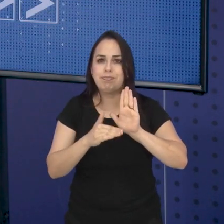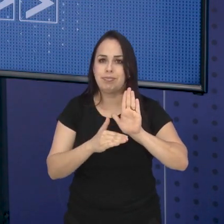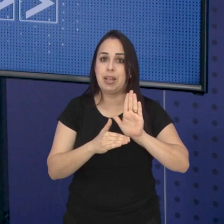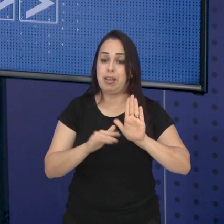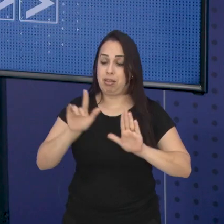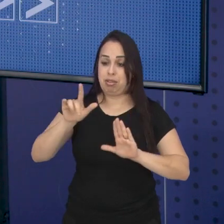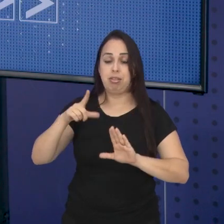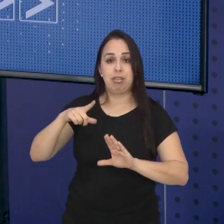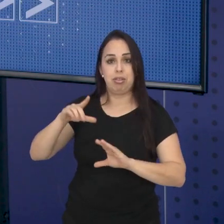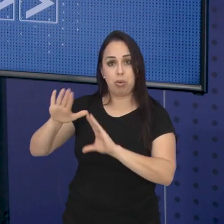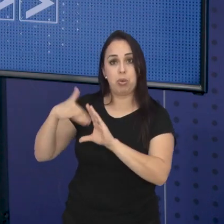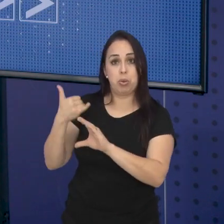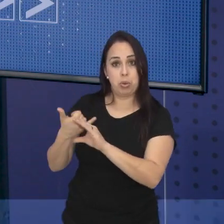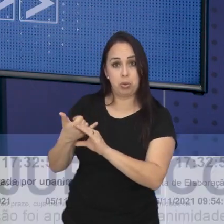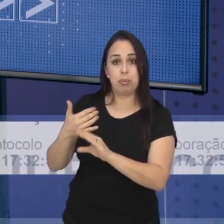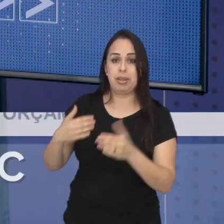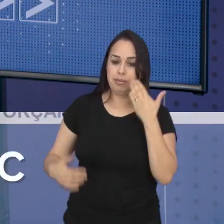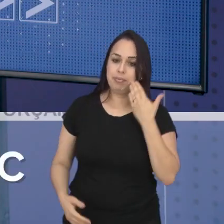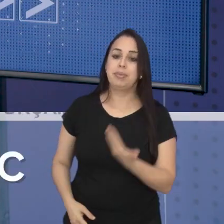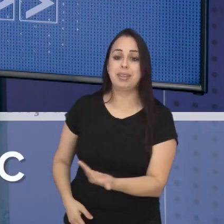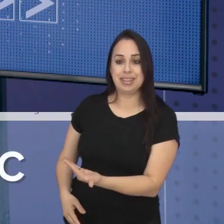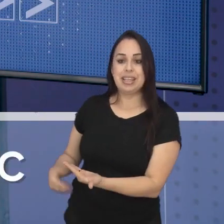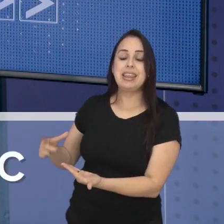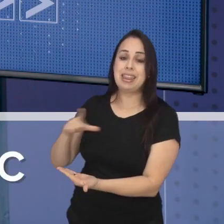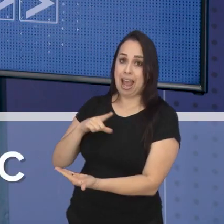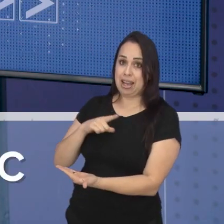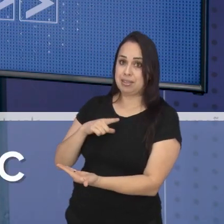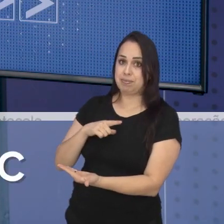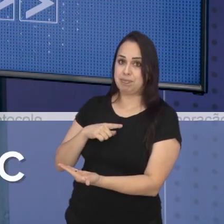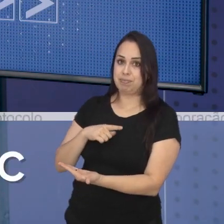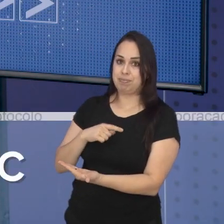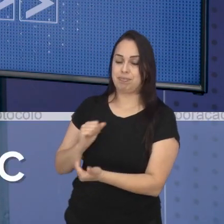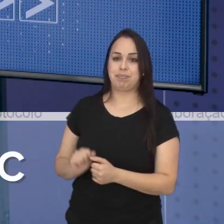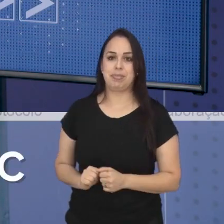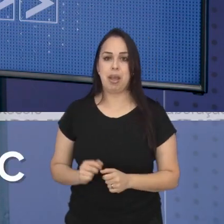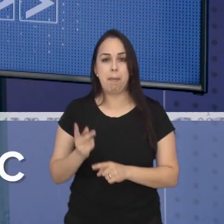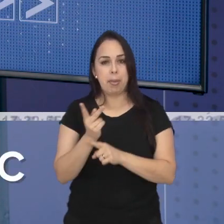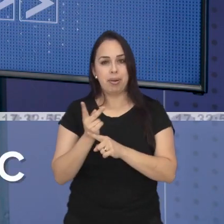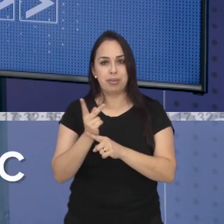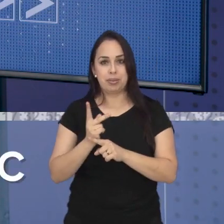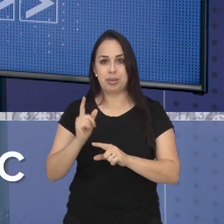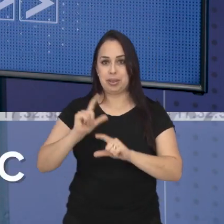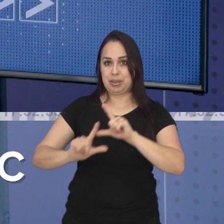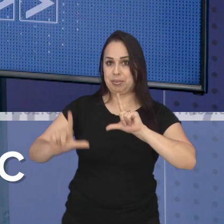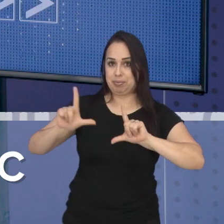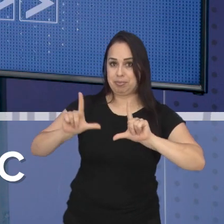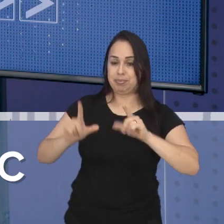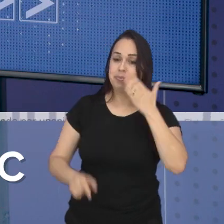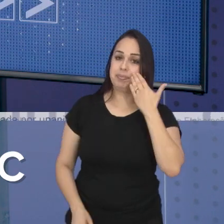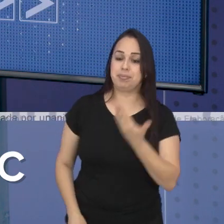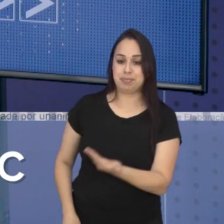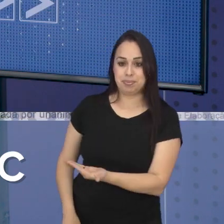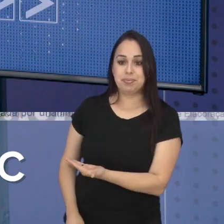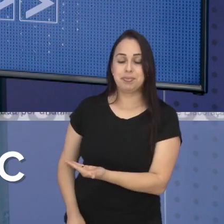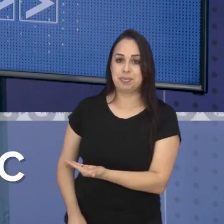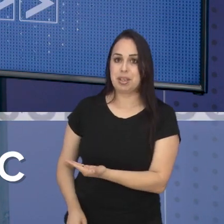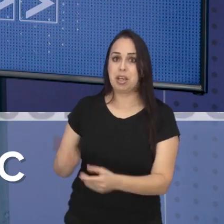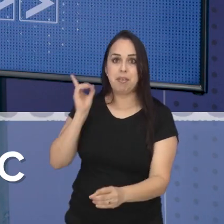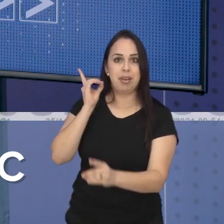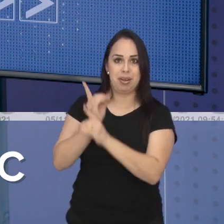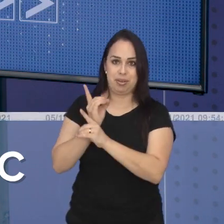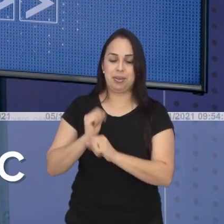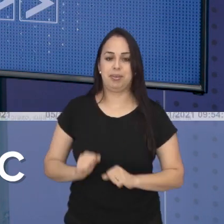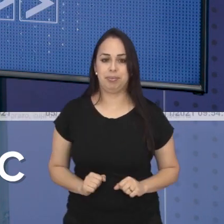programação vai para o YouTube, então você pode rever o tramitando. Basta digitar TV Câmara São José dos Campos lá no YouTube